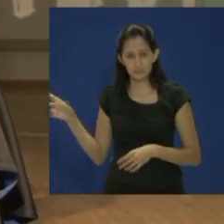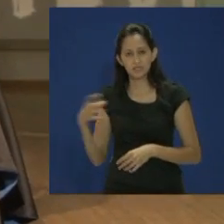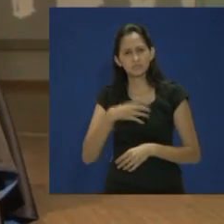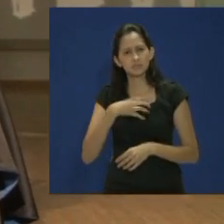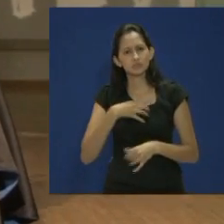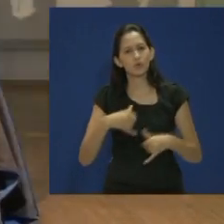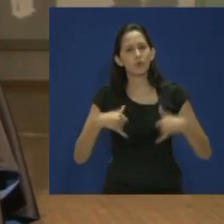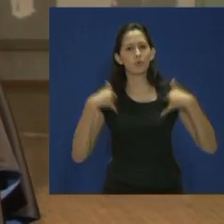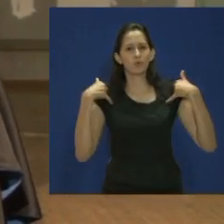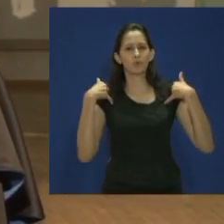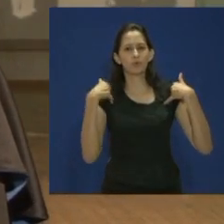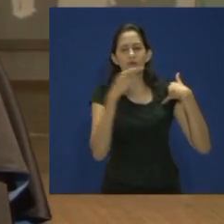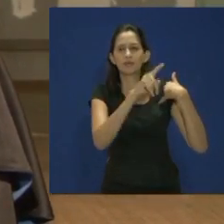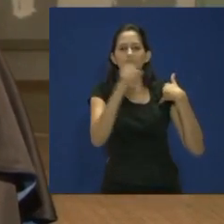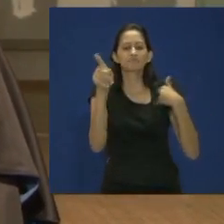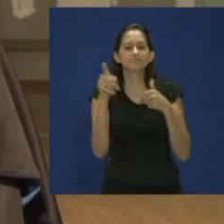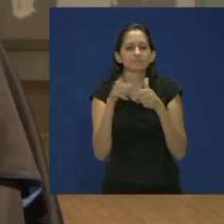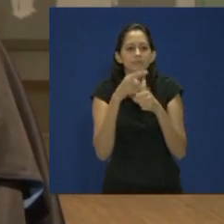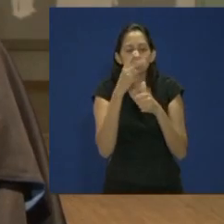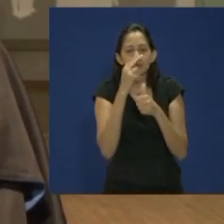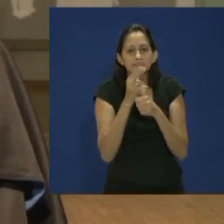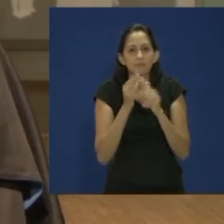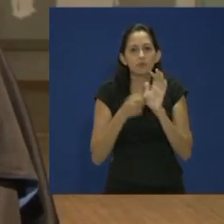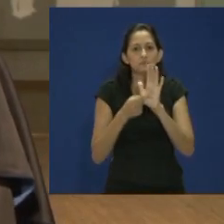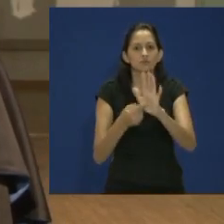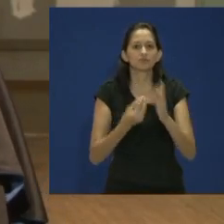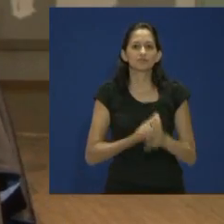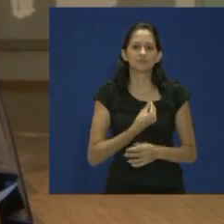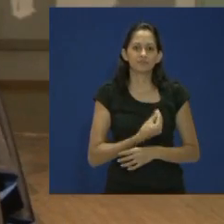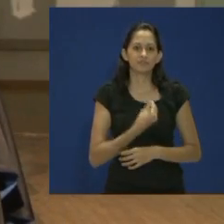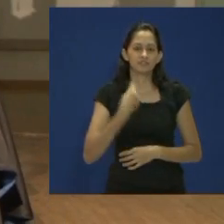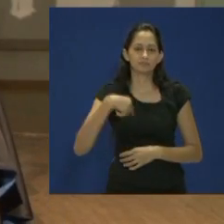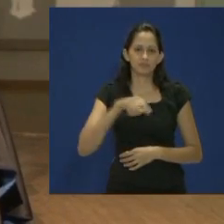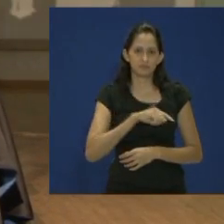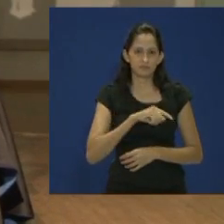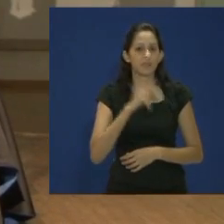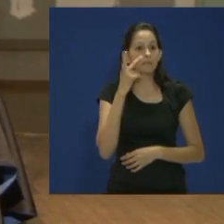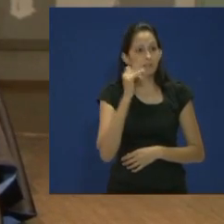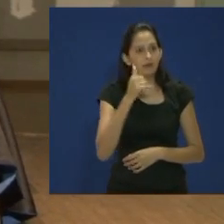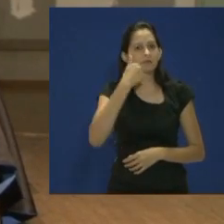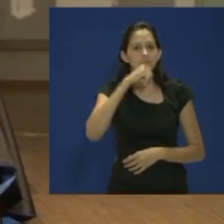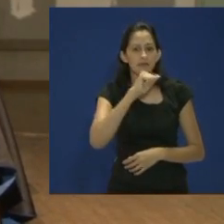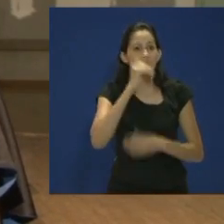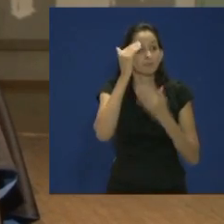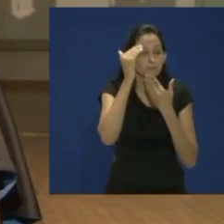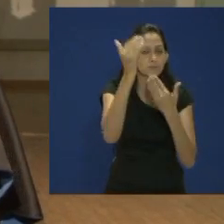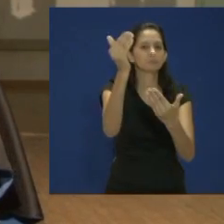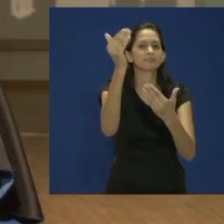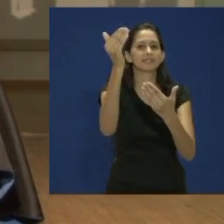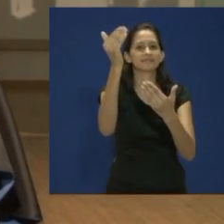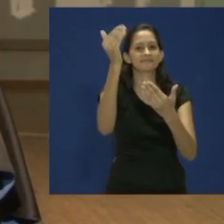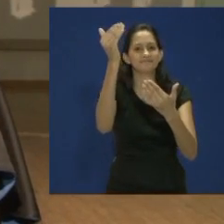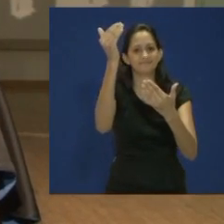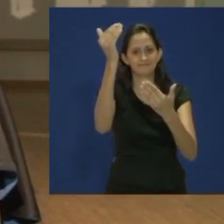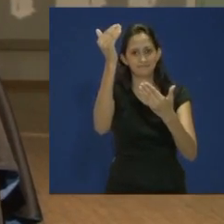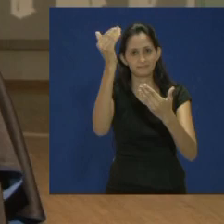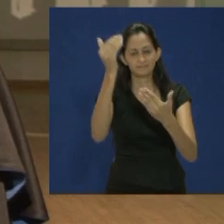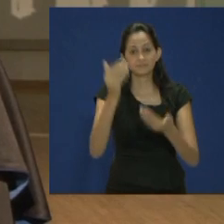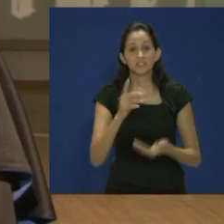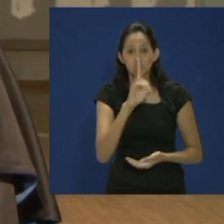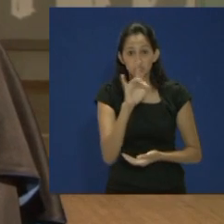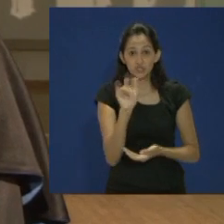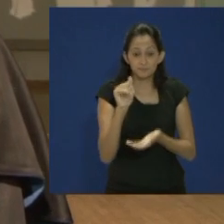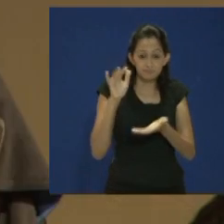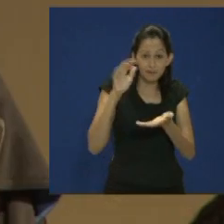Eles foram os nossos faróis, iluminando nossa vida. Pai, mãe, muito obrigado. No dia da